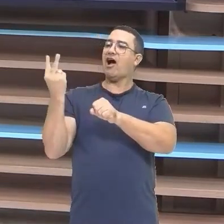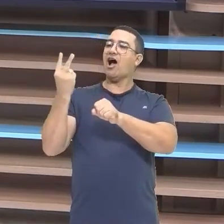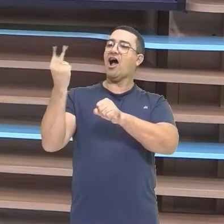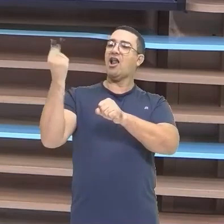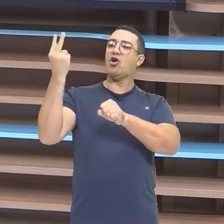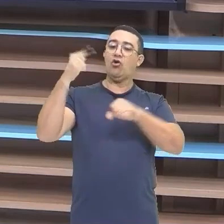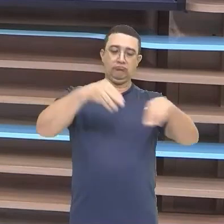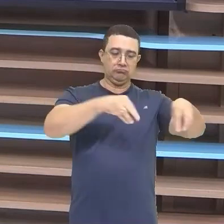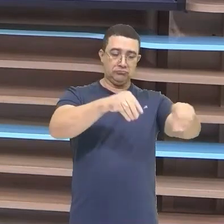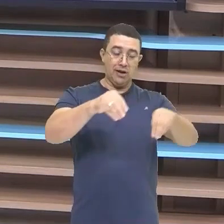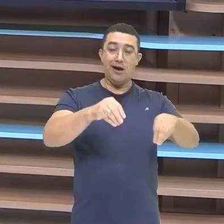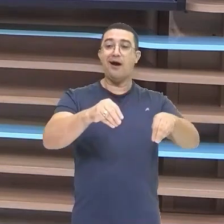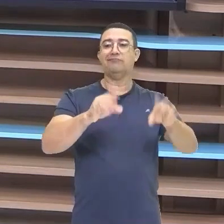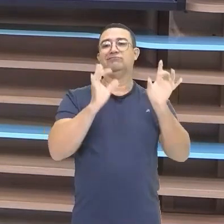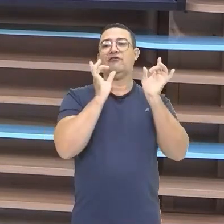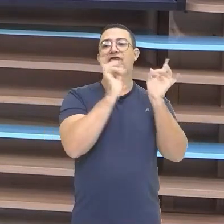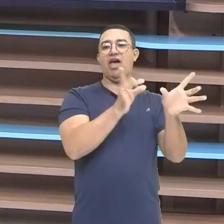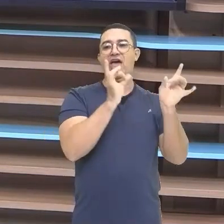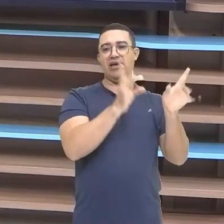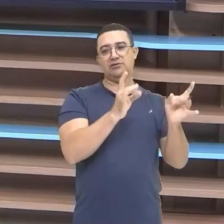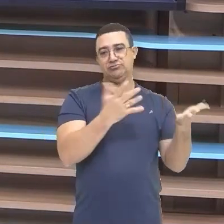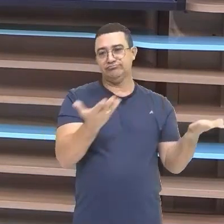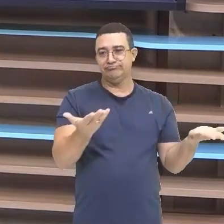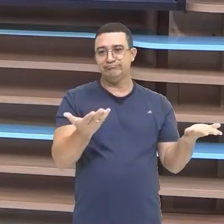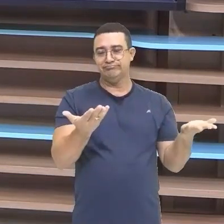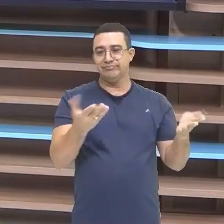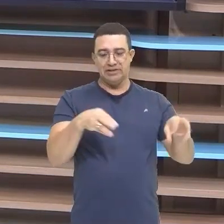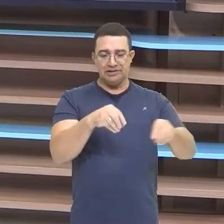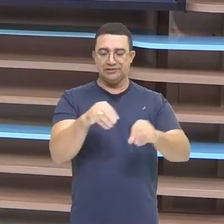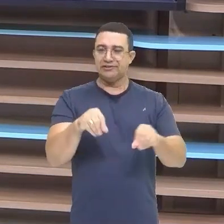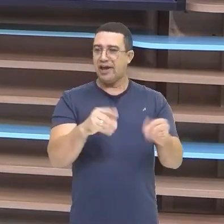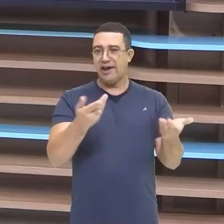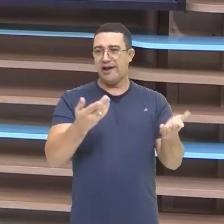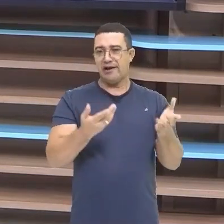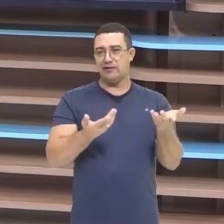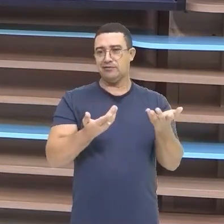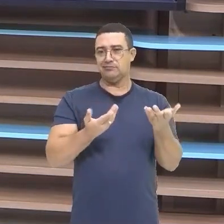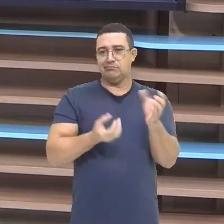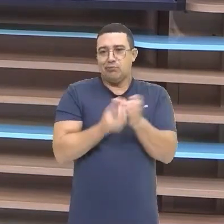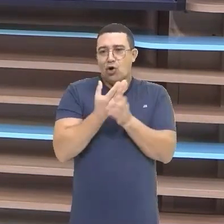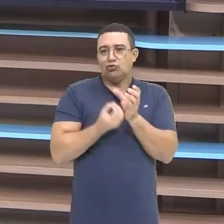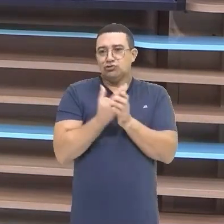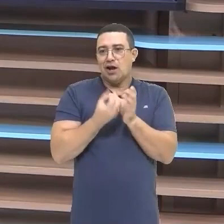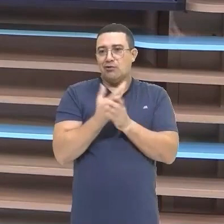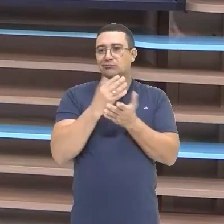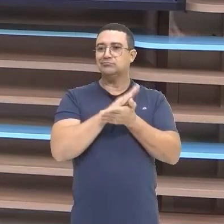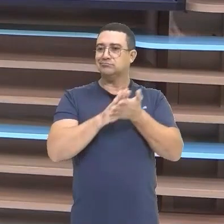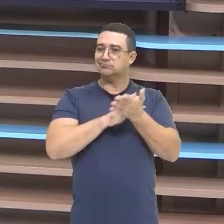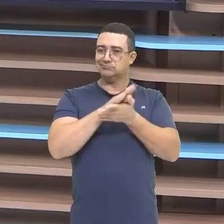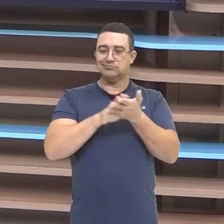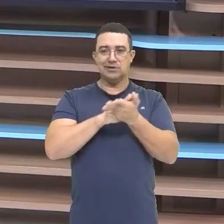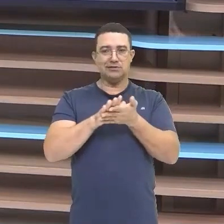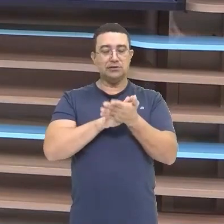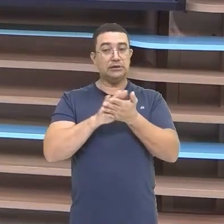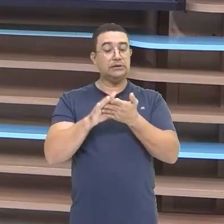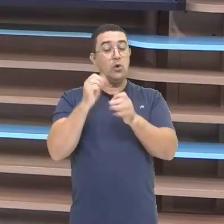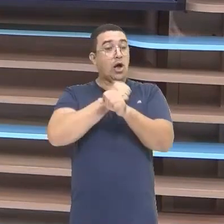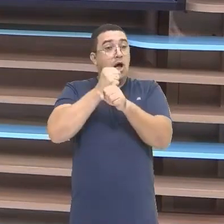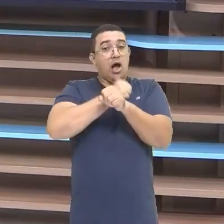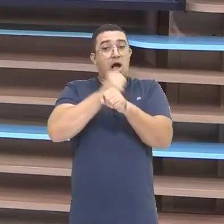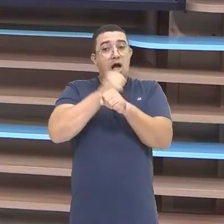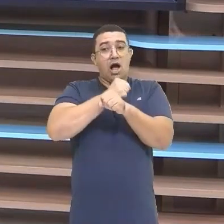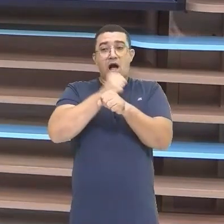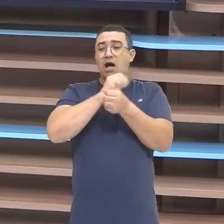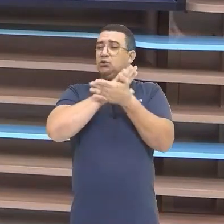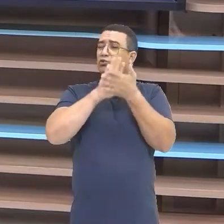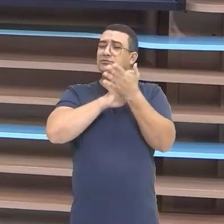poder Passar à frente Então são terras ali Que acabam Ficando Durante muito tempo Sem ser utilizada No